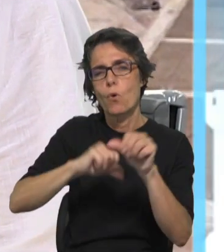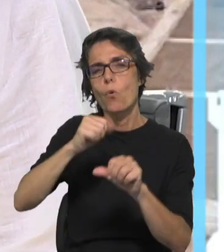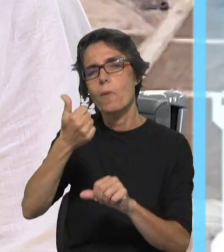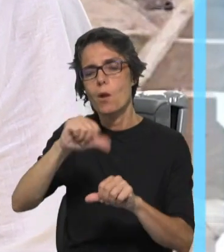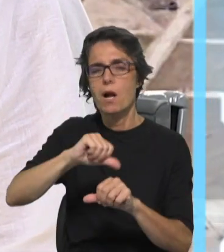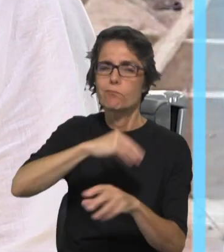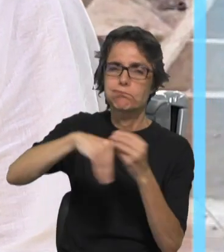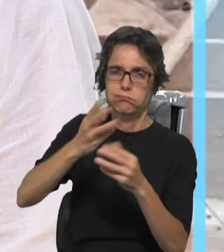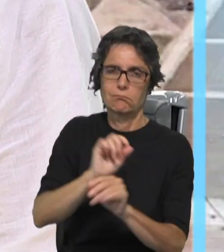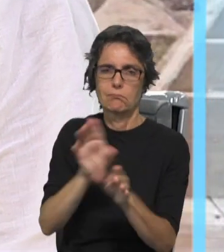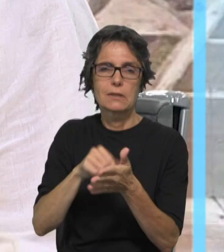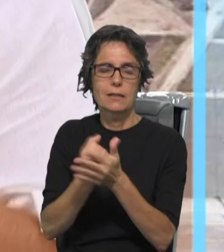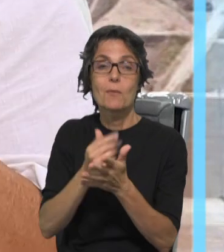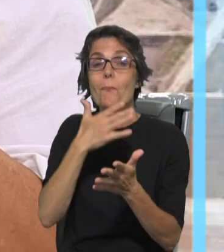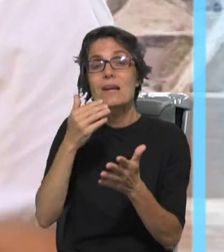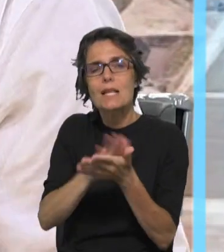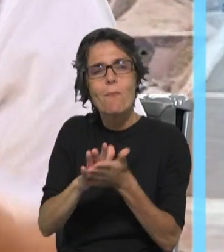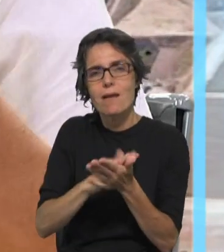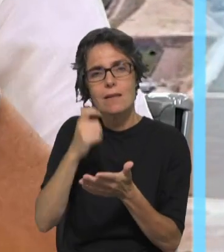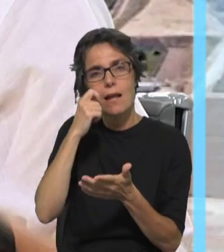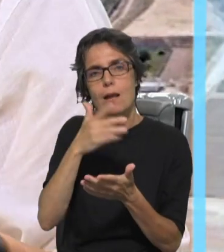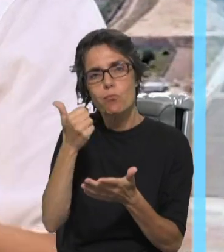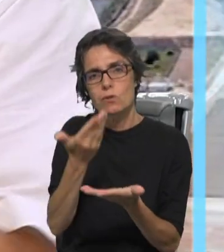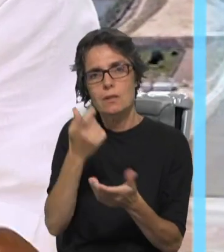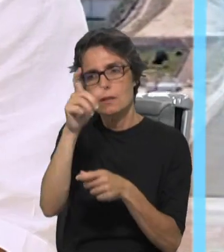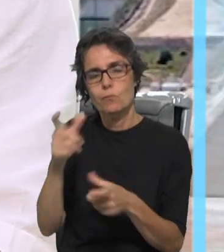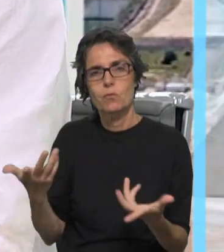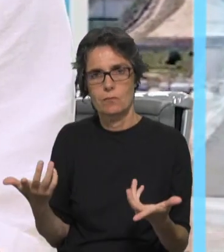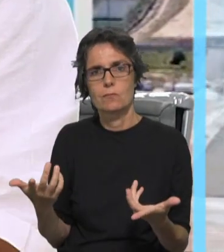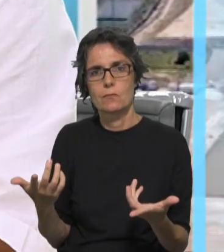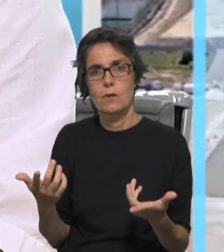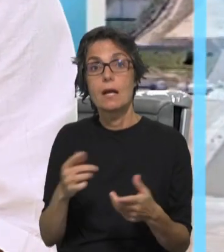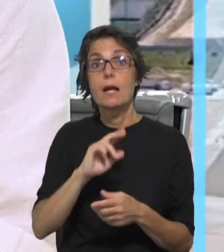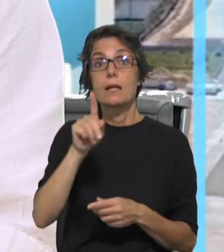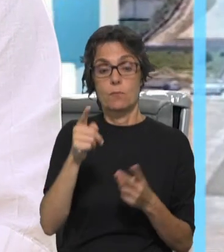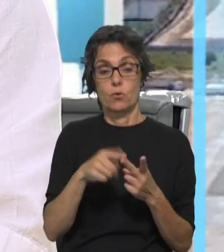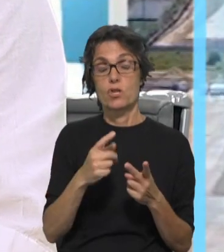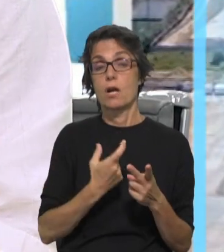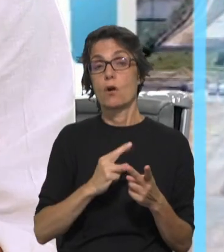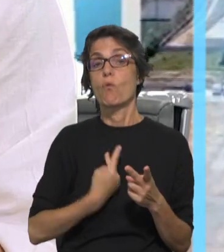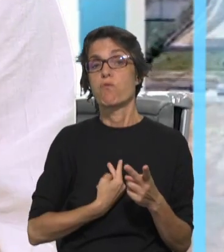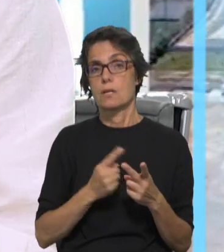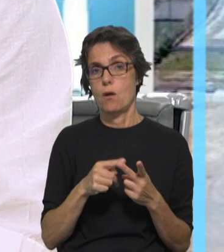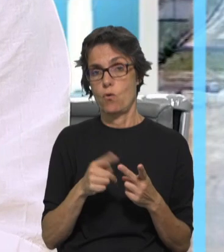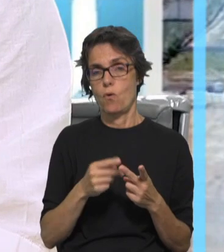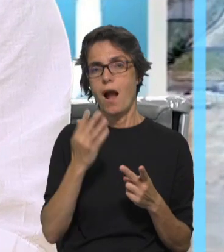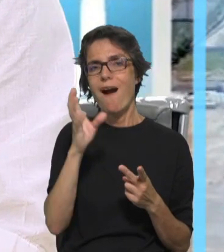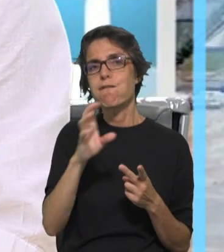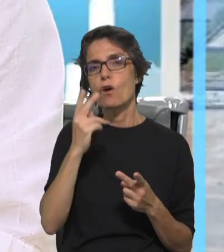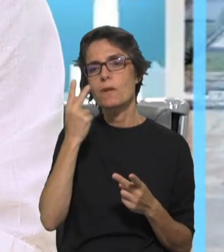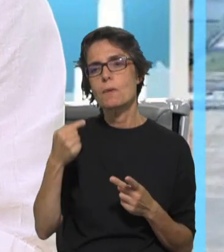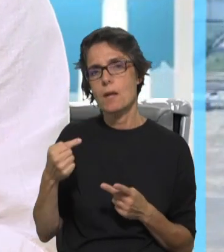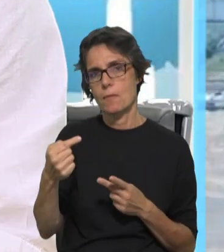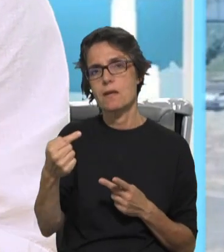deixar de ser bela, não é? Portanto a celebração da beleza, depois a conversão, a conversão dos estilos de vida, de facto,